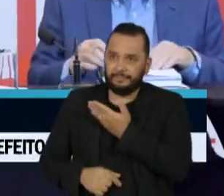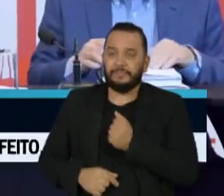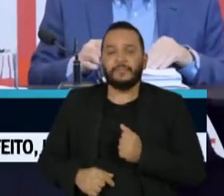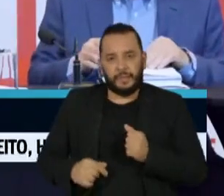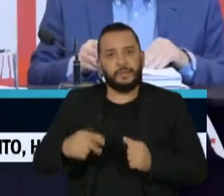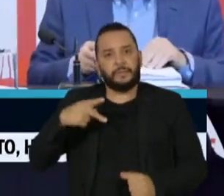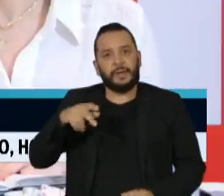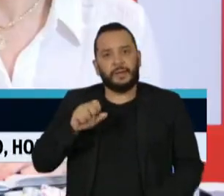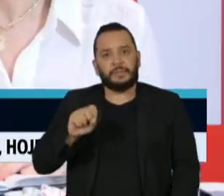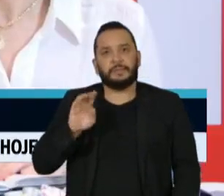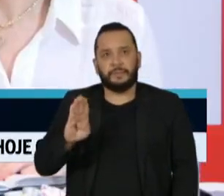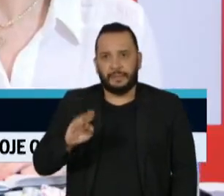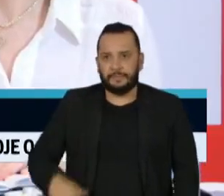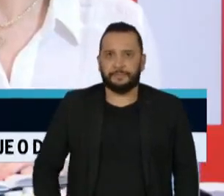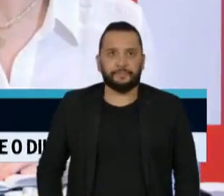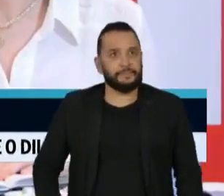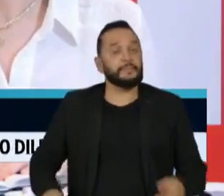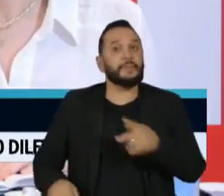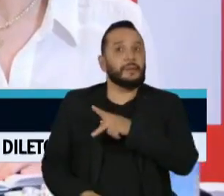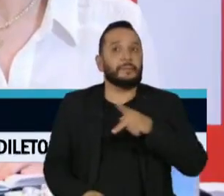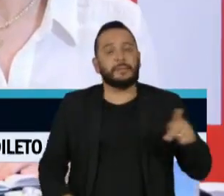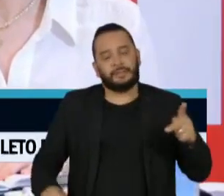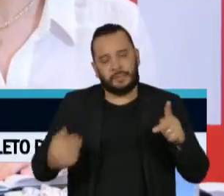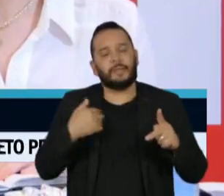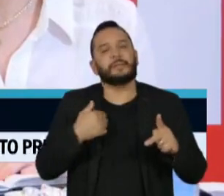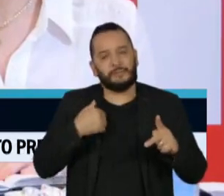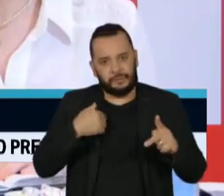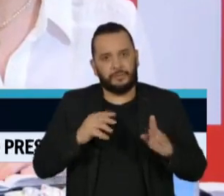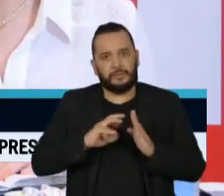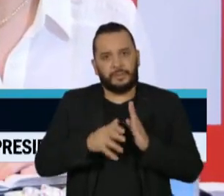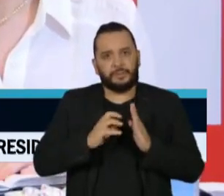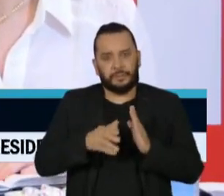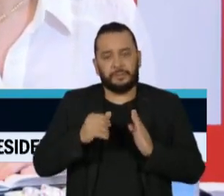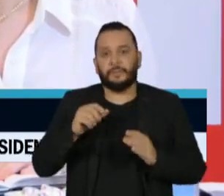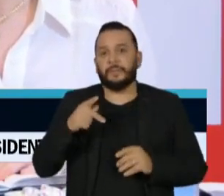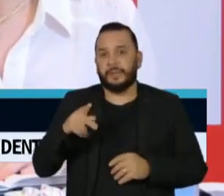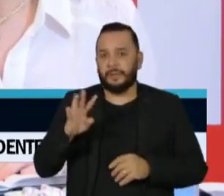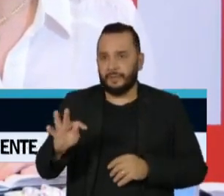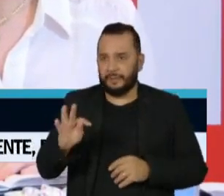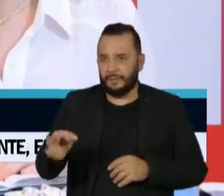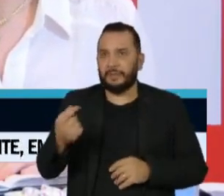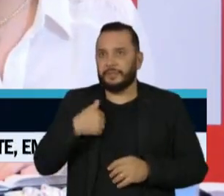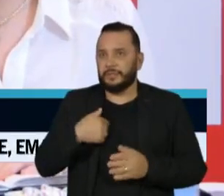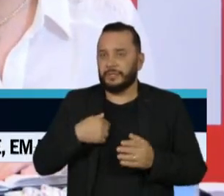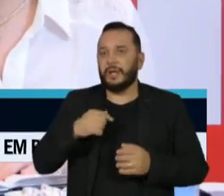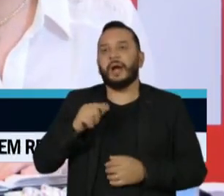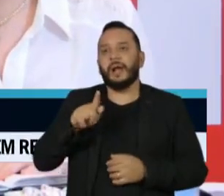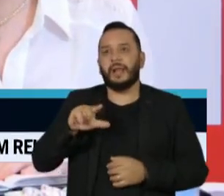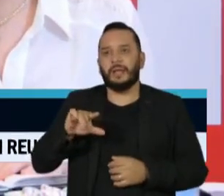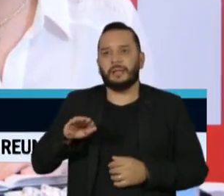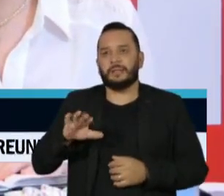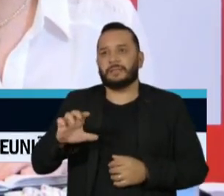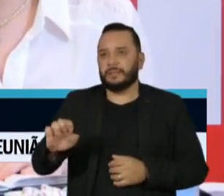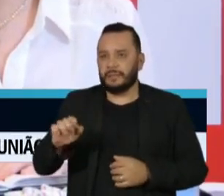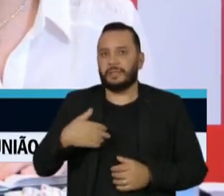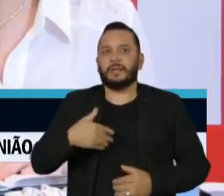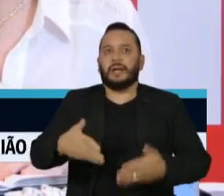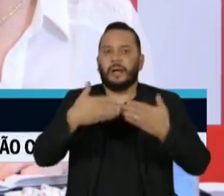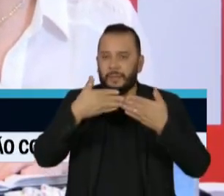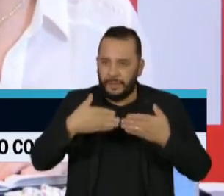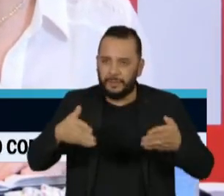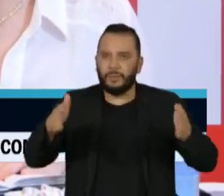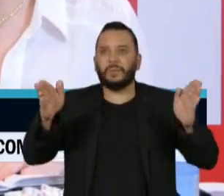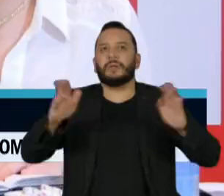Alckmin, do PSB. A presidente do Partido dos Trabalhadores, deputada Glaise Hoffman, declarou a abertura oficial da